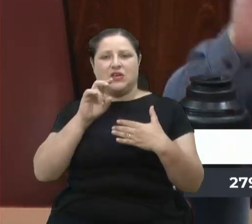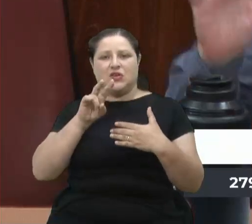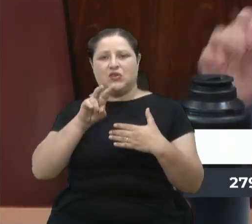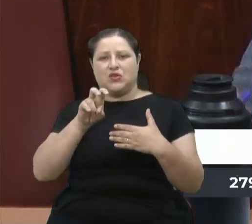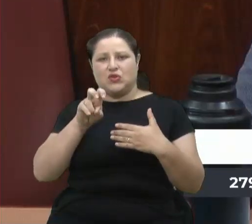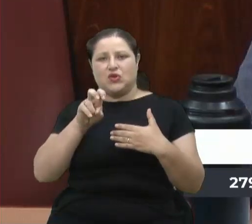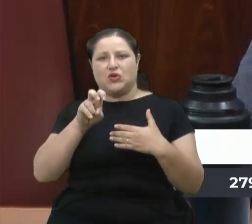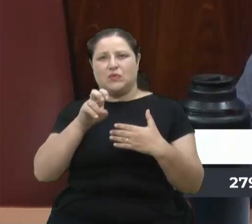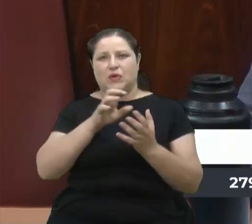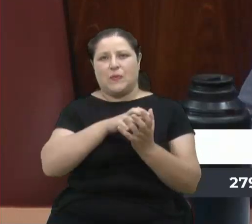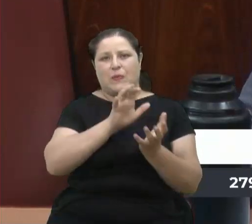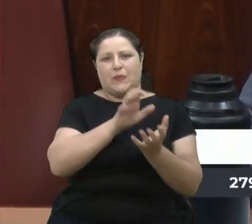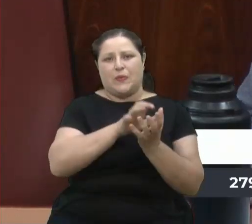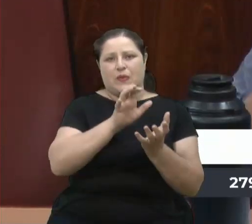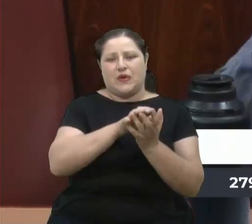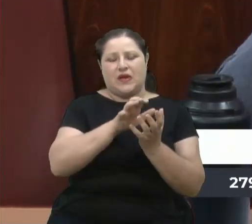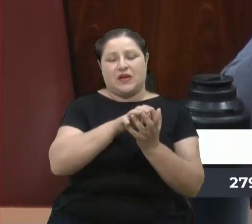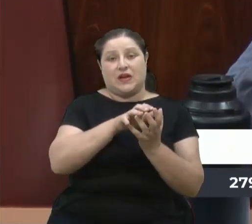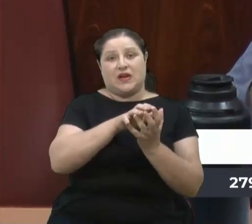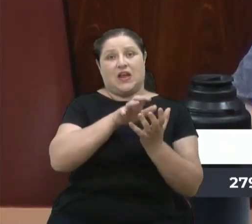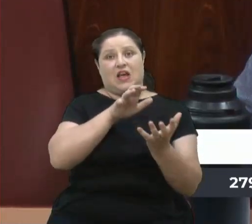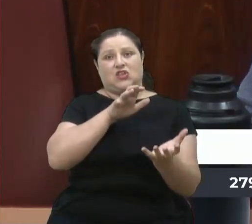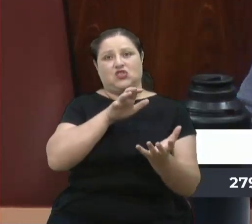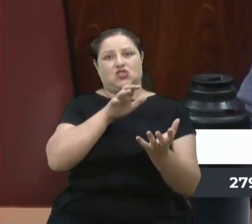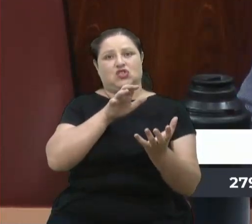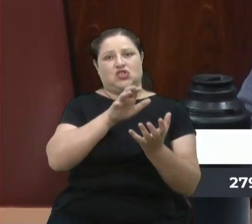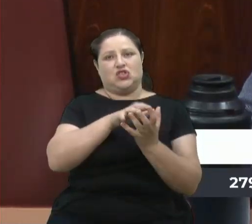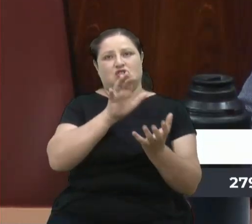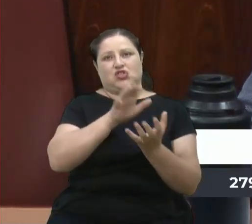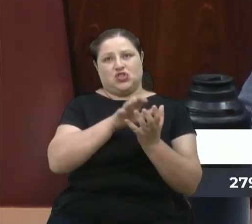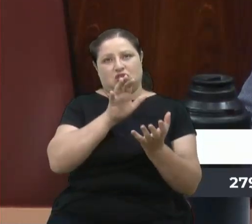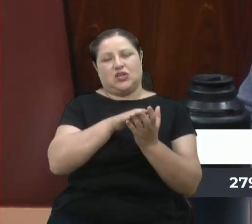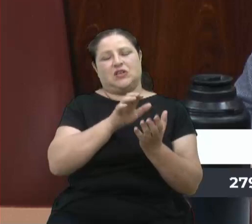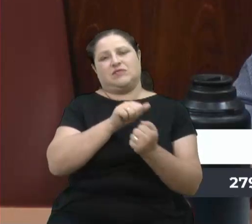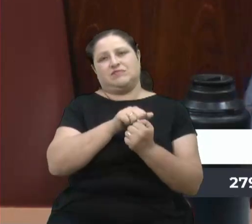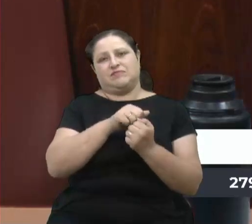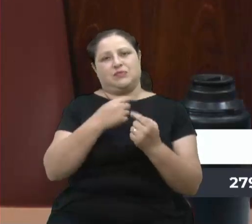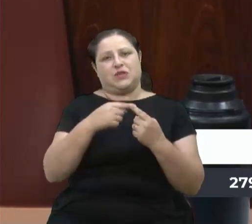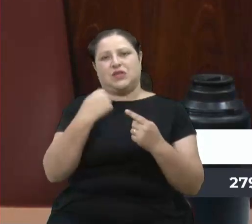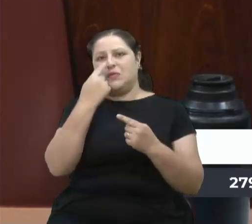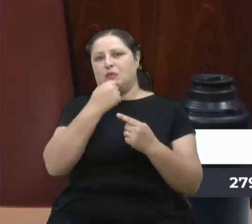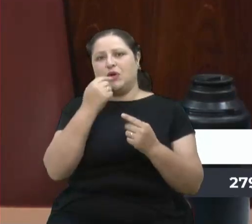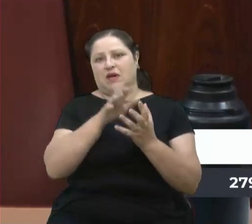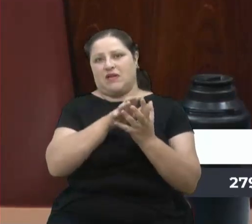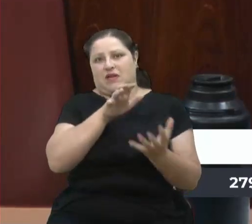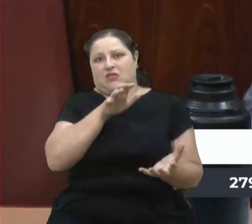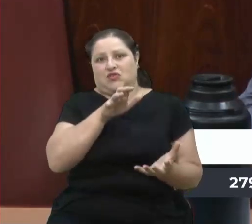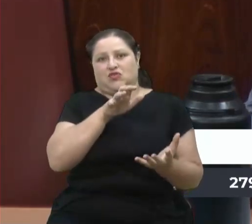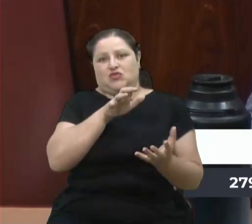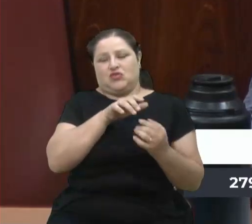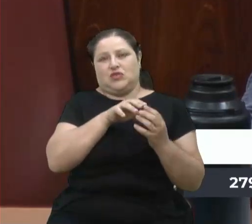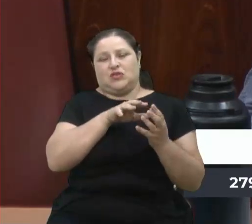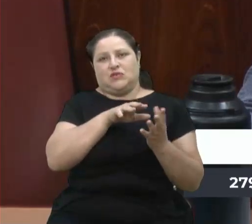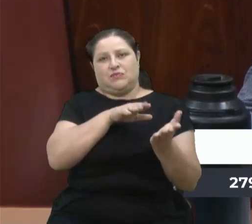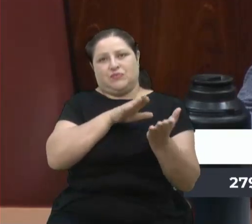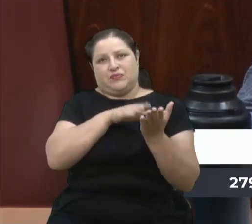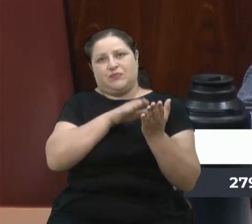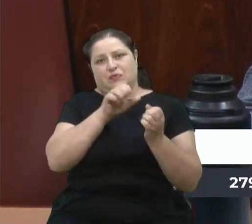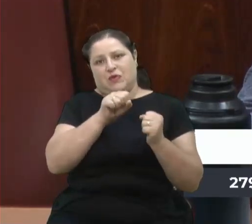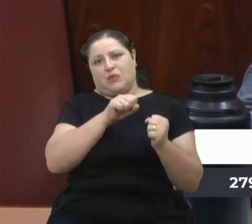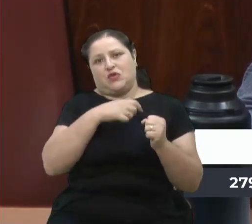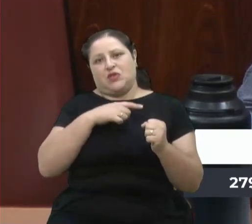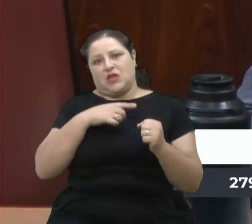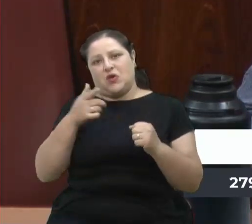de jacaré, que jacaré tem a boca grande. Eu queria dizer que talvez uma metáfora que se aplicasse bem ao líder de governo é um outro bichinho, que é um